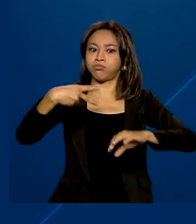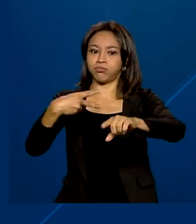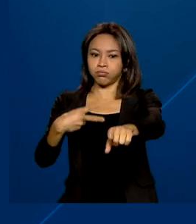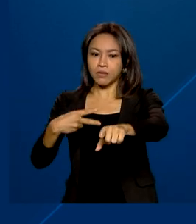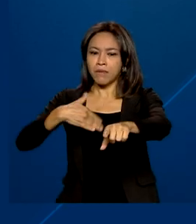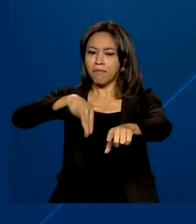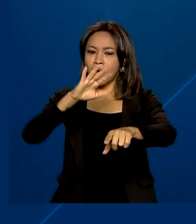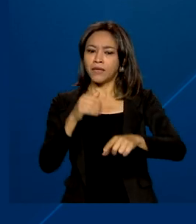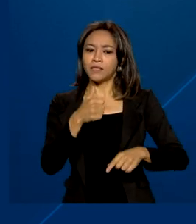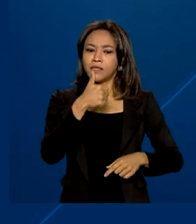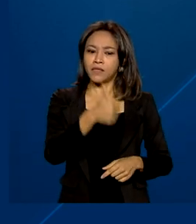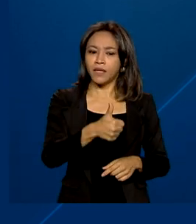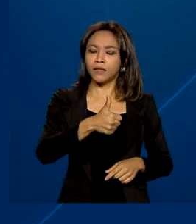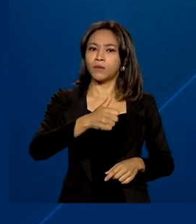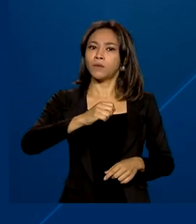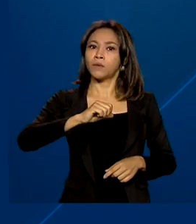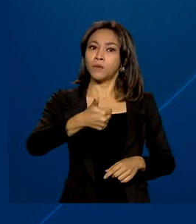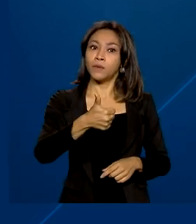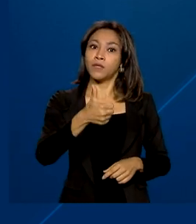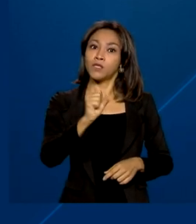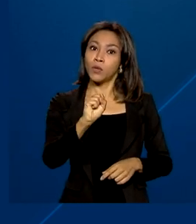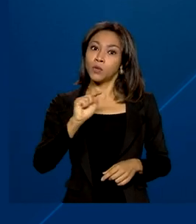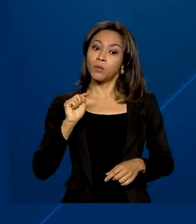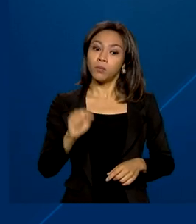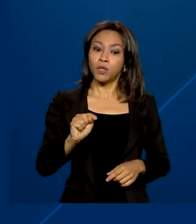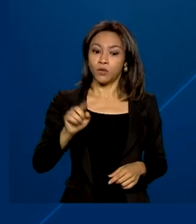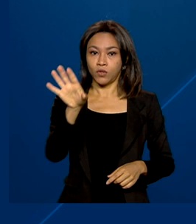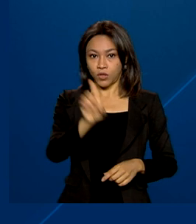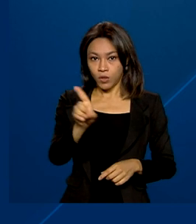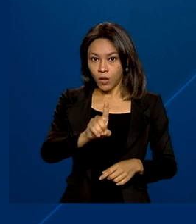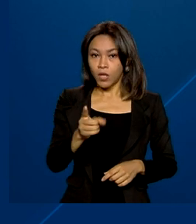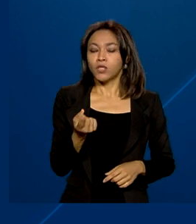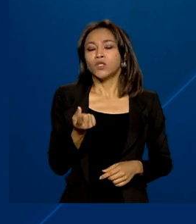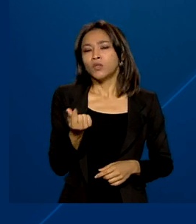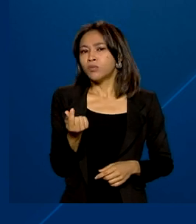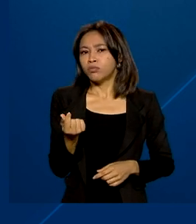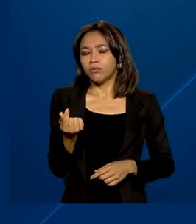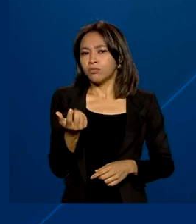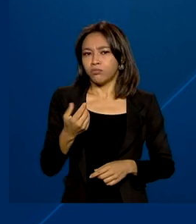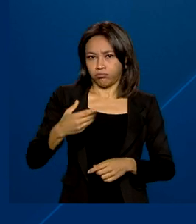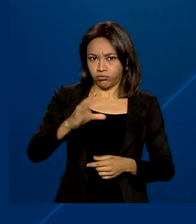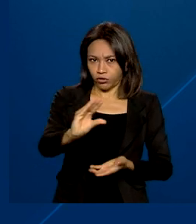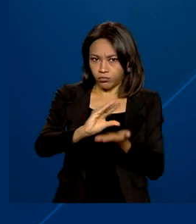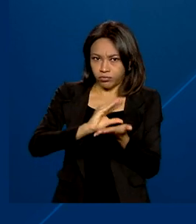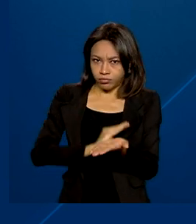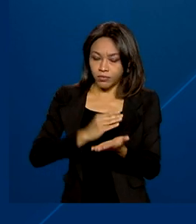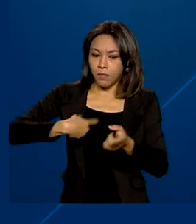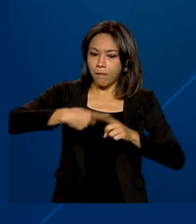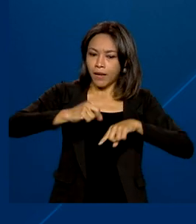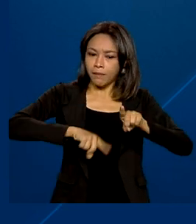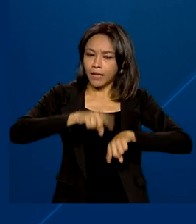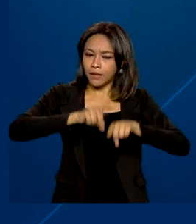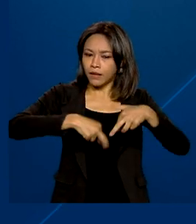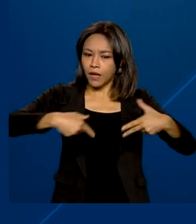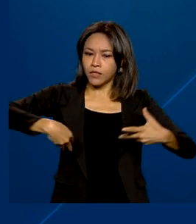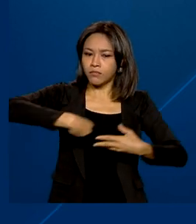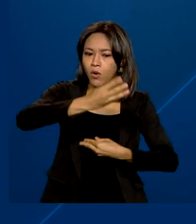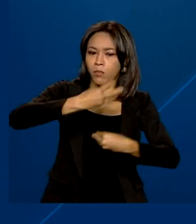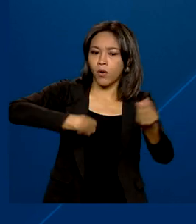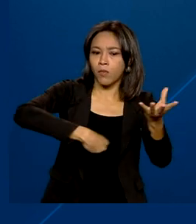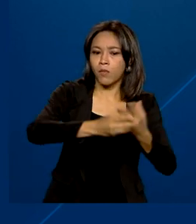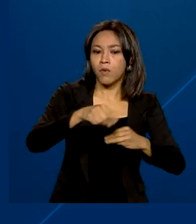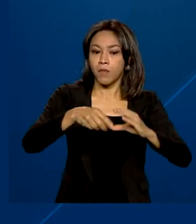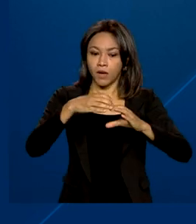mais de 118 milhões de dólares. Dentre os produtos brasileiros exportados, estão dispositivos para